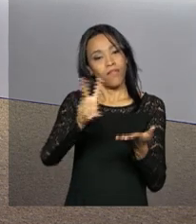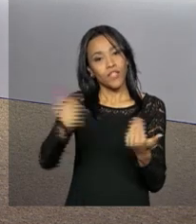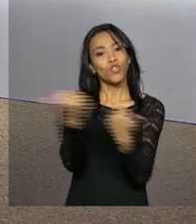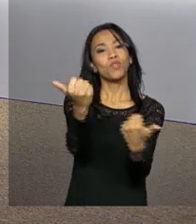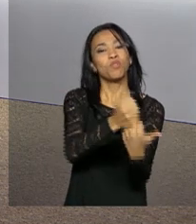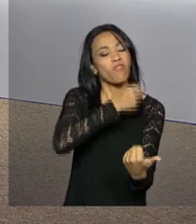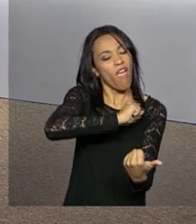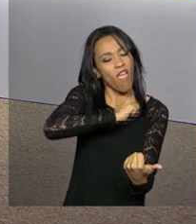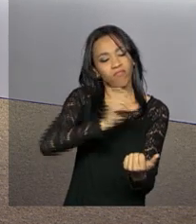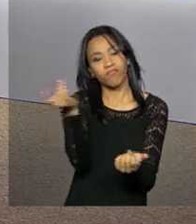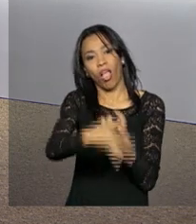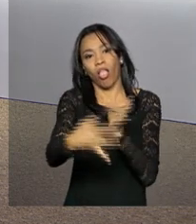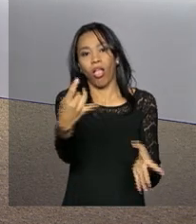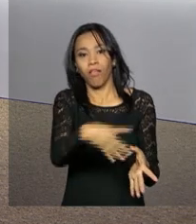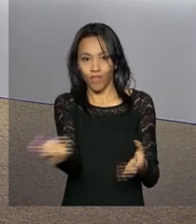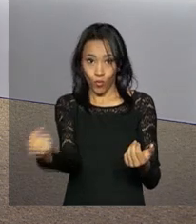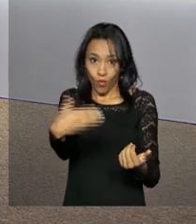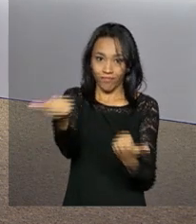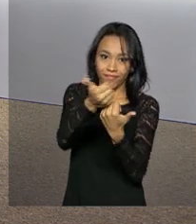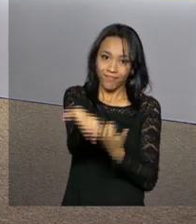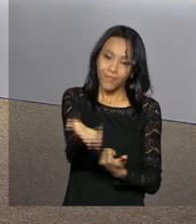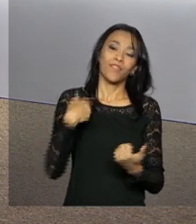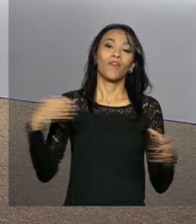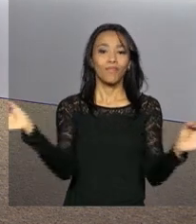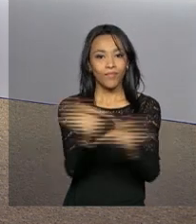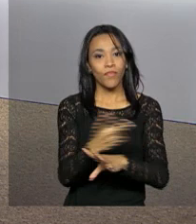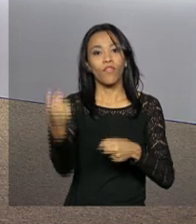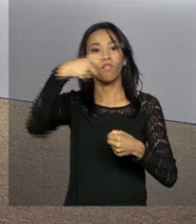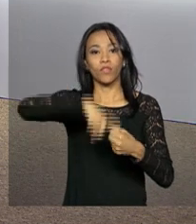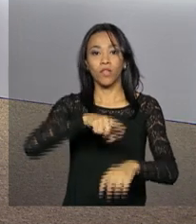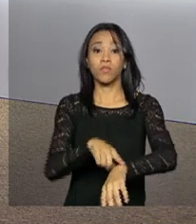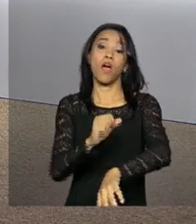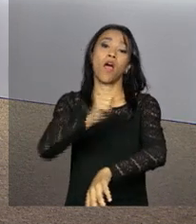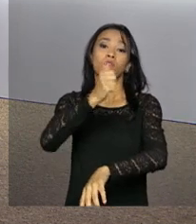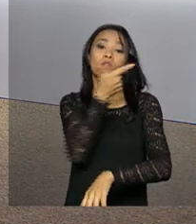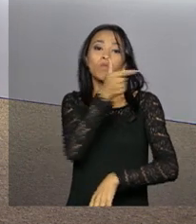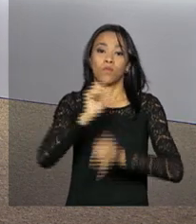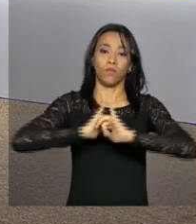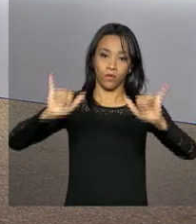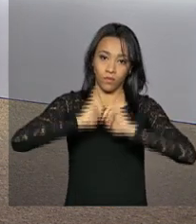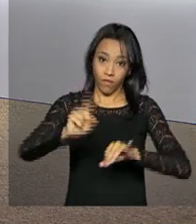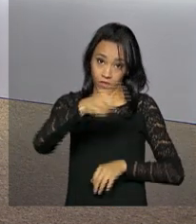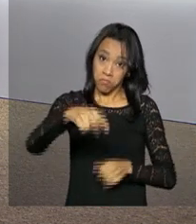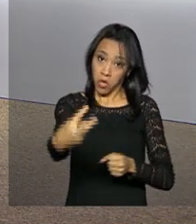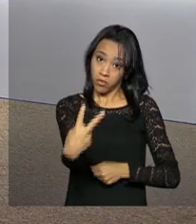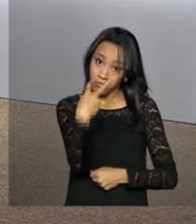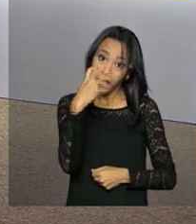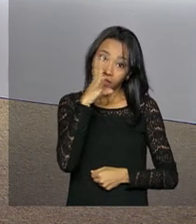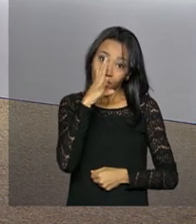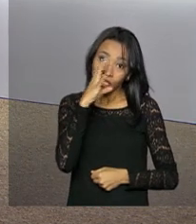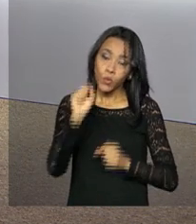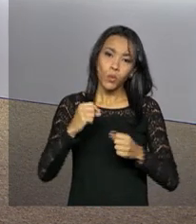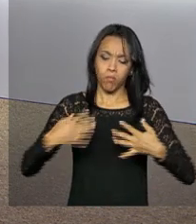atuais cargueiros utilizados pela FAB. Nós ficamos por aqui, voltamos às 11 horas com outras informações. Acompanhe as novidades do